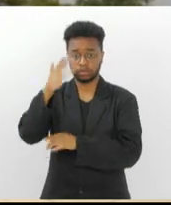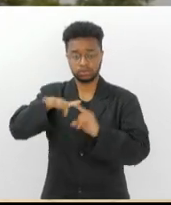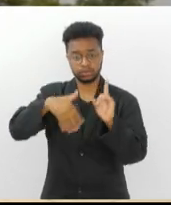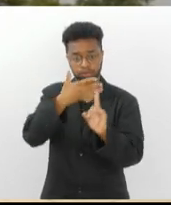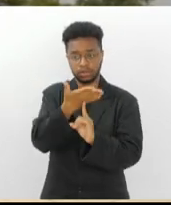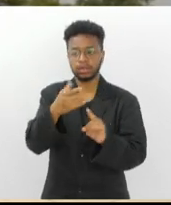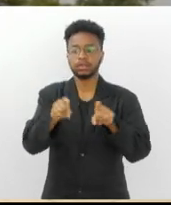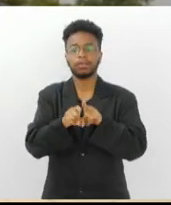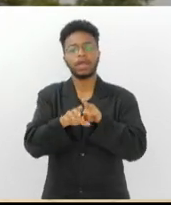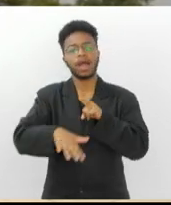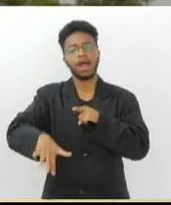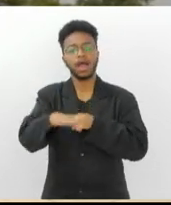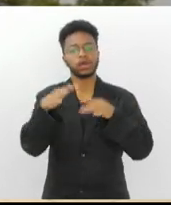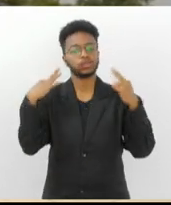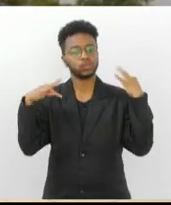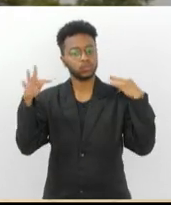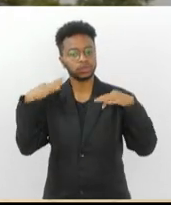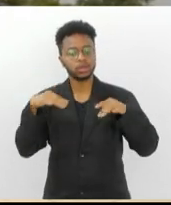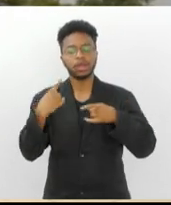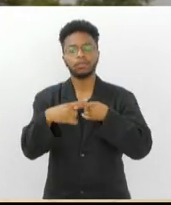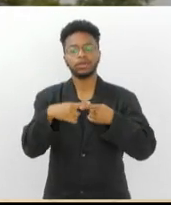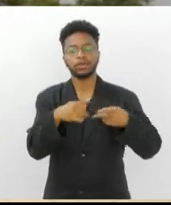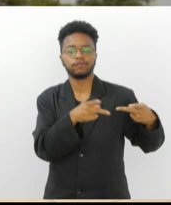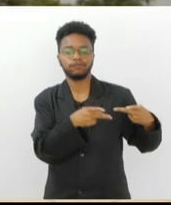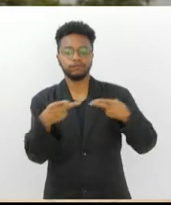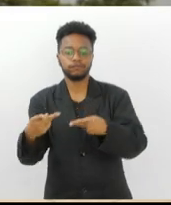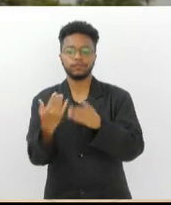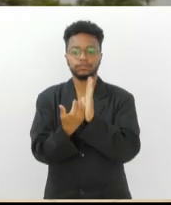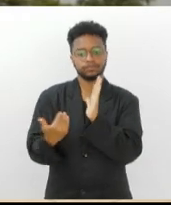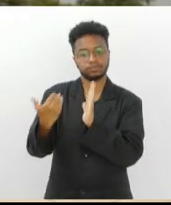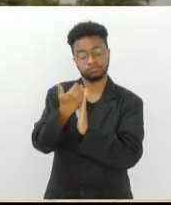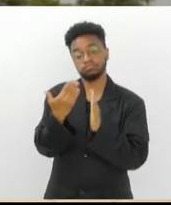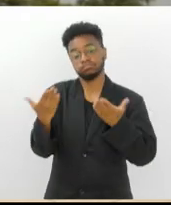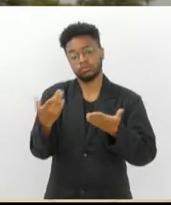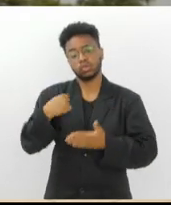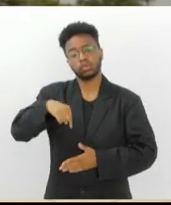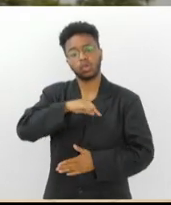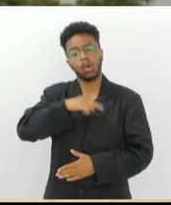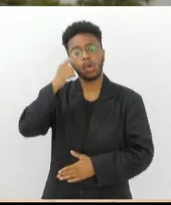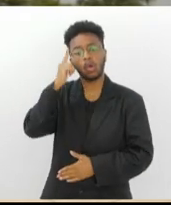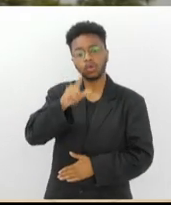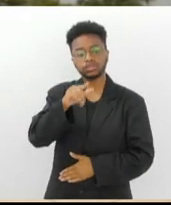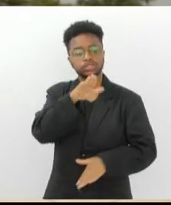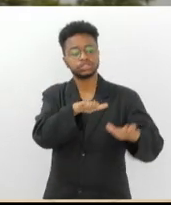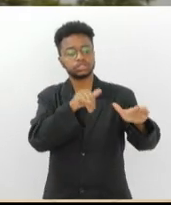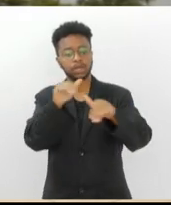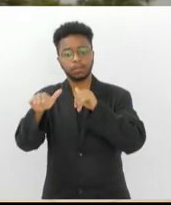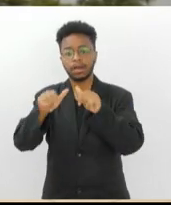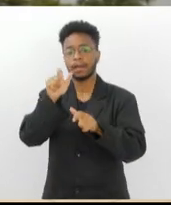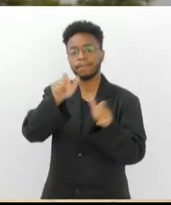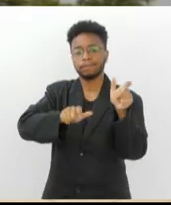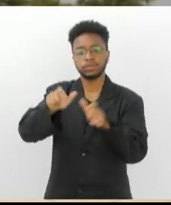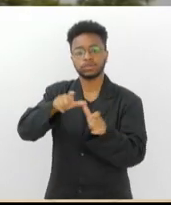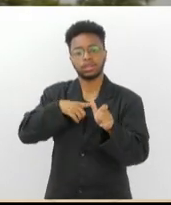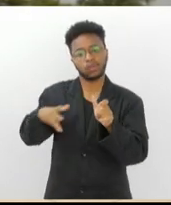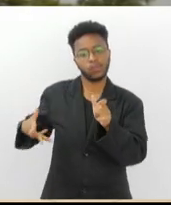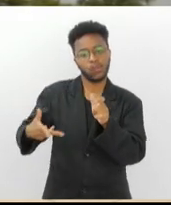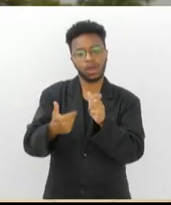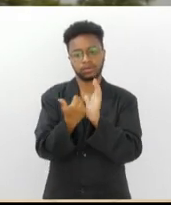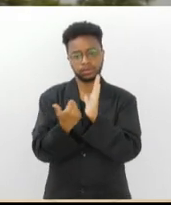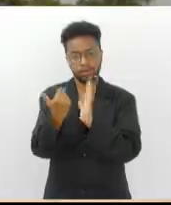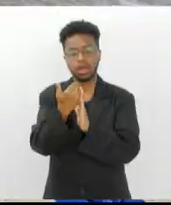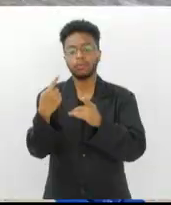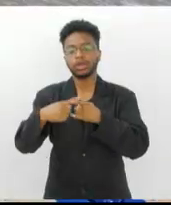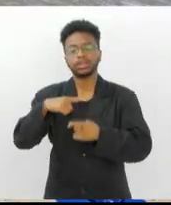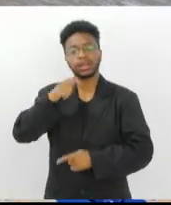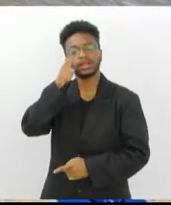para o setor do turismo, que traz mais visitantes, a gente acaba conquistando um público de maior qualidade por ter mais